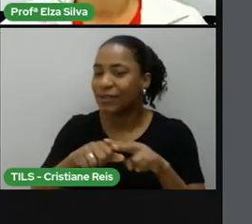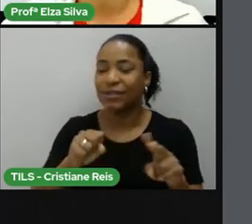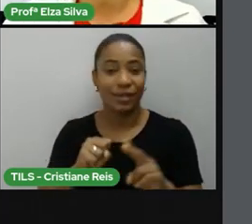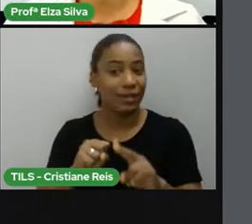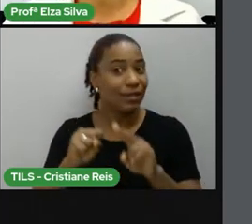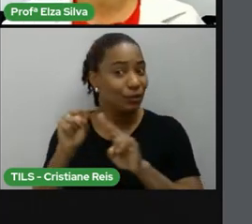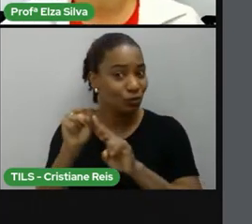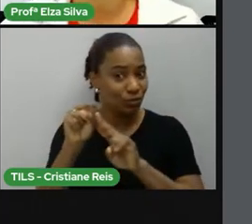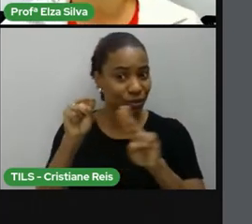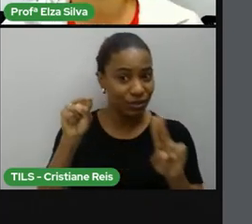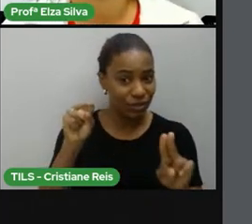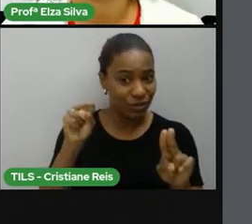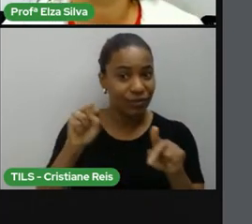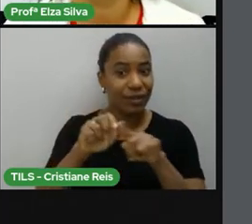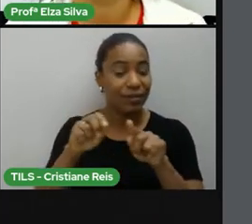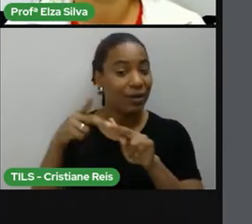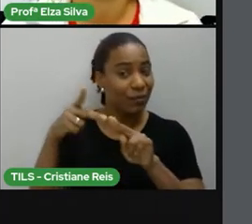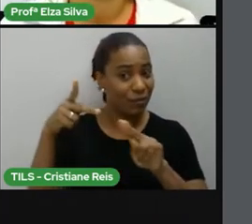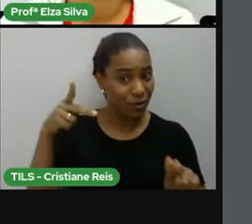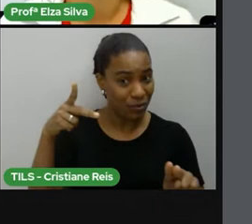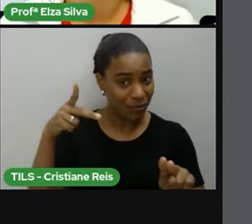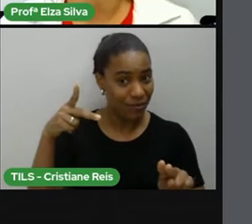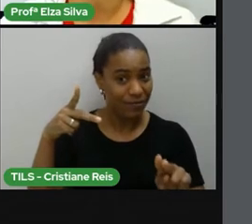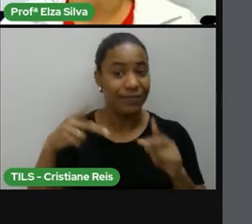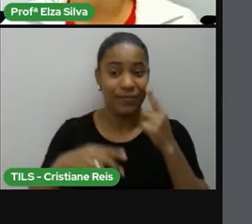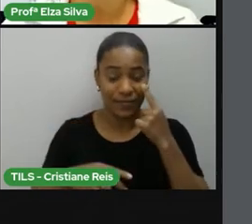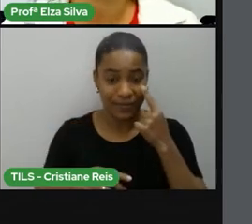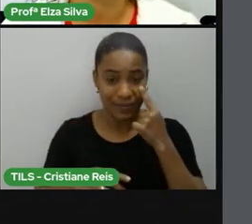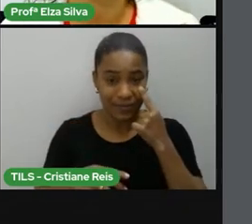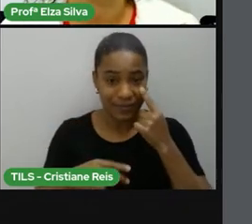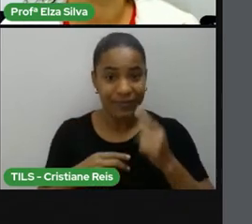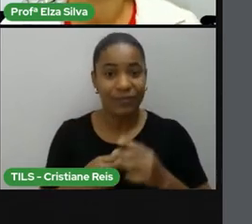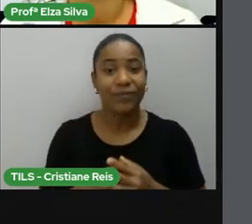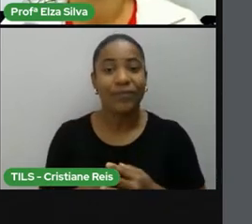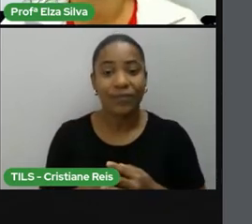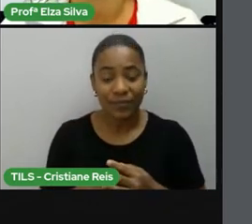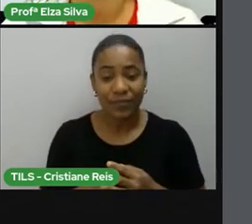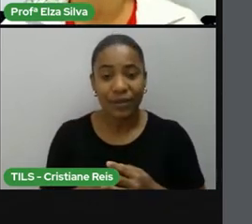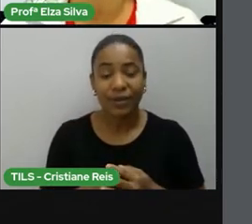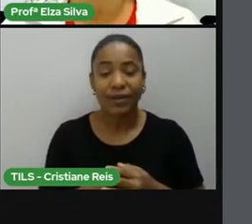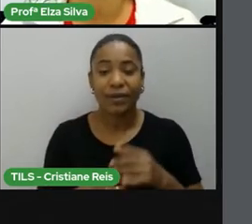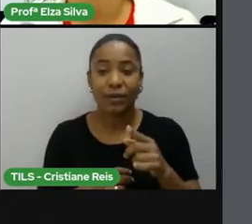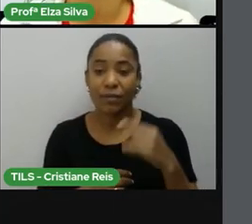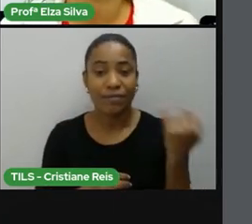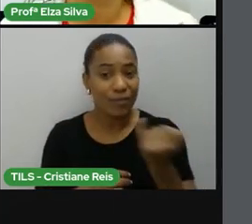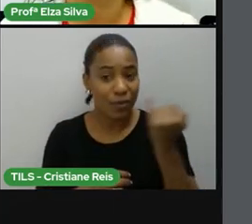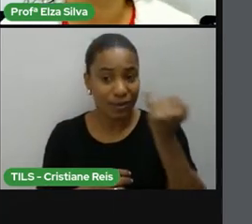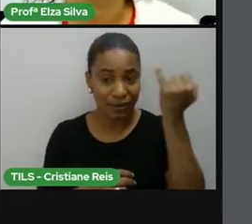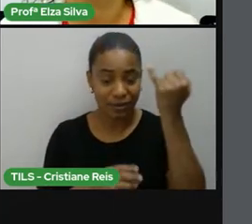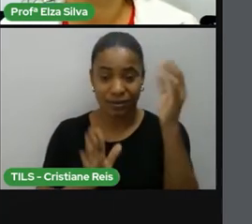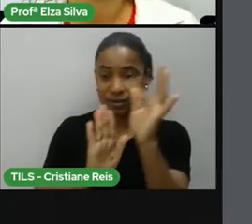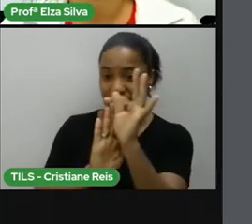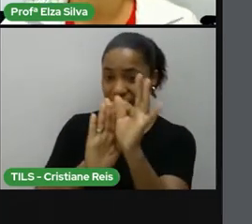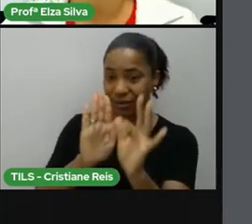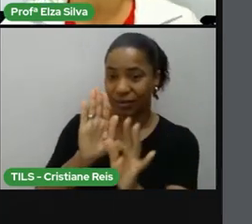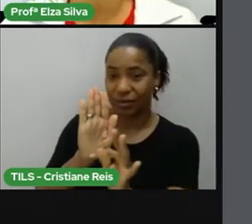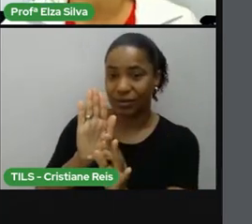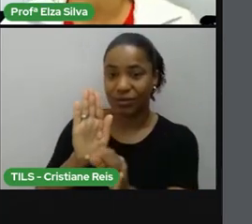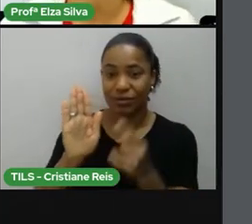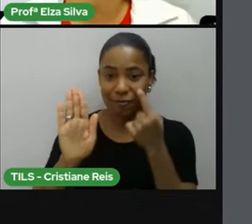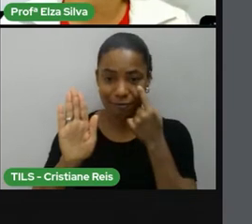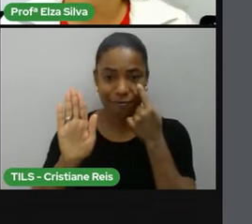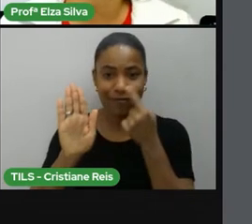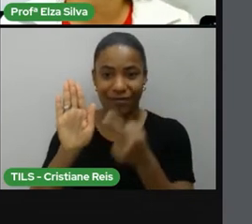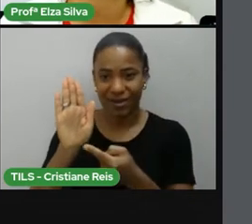O que eu quero chamar a atenção de vocês é que é importante, quando a gente escreve um texto, que a gente evite a